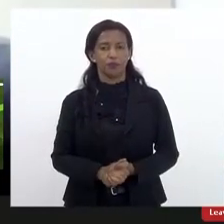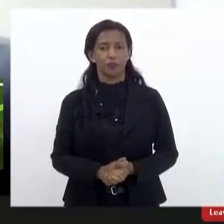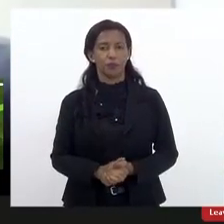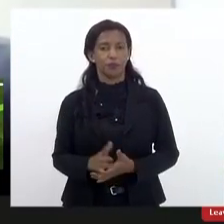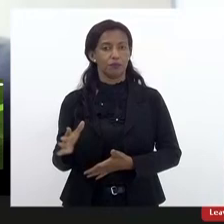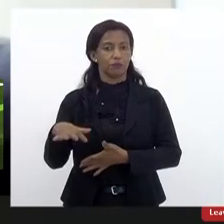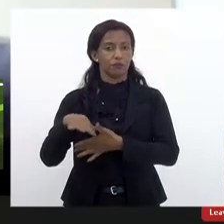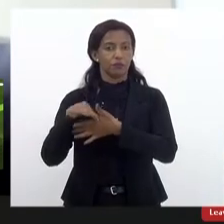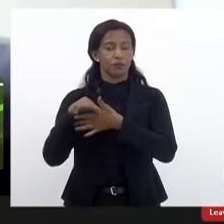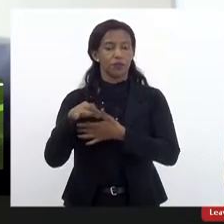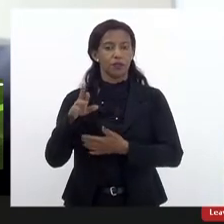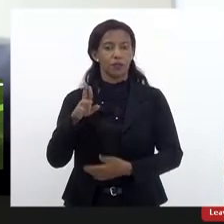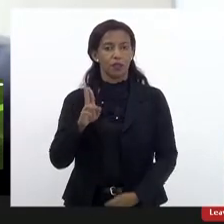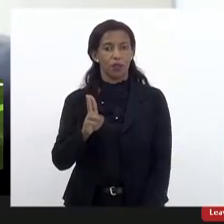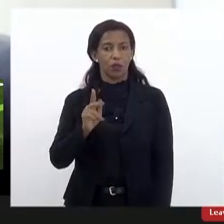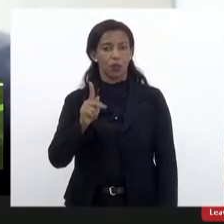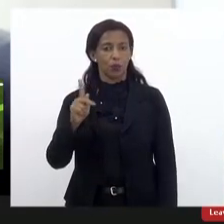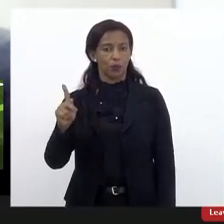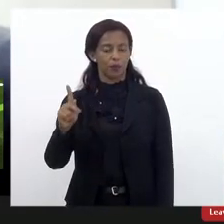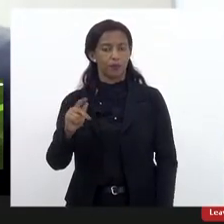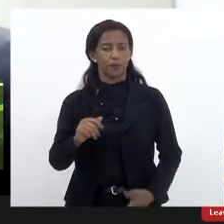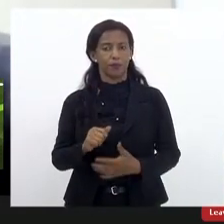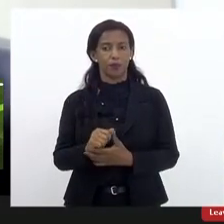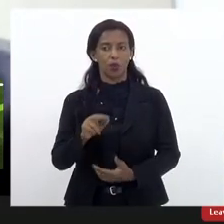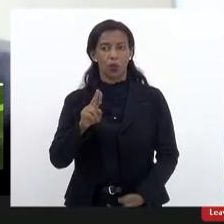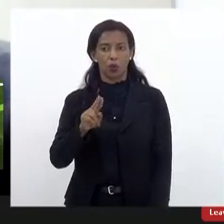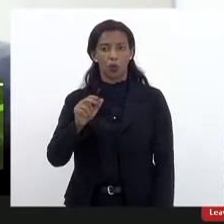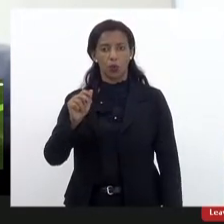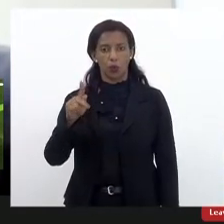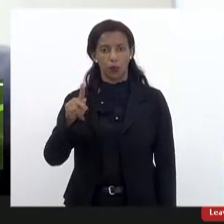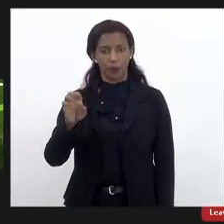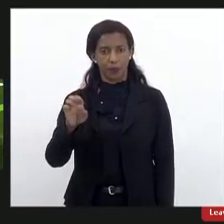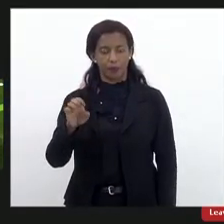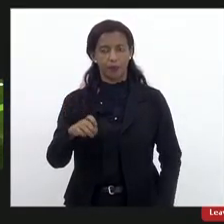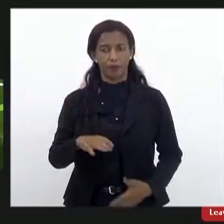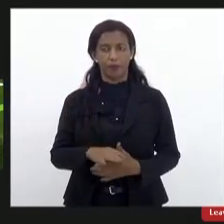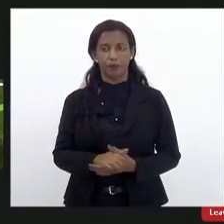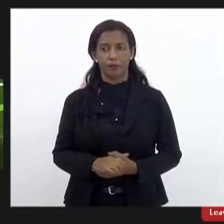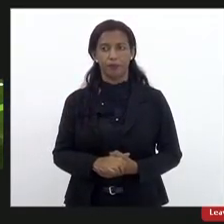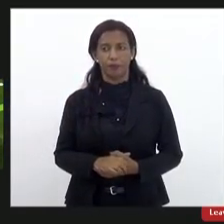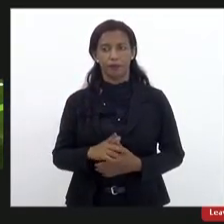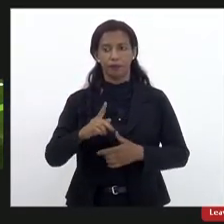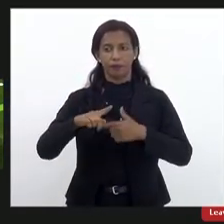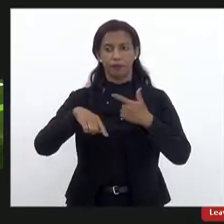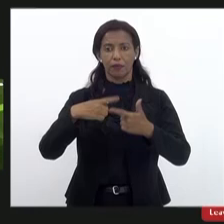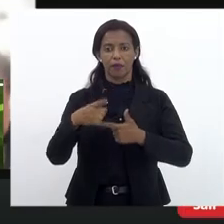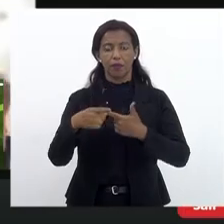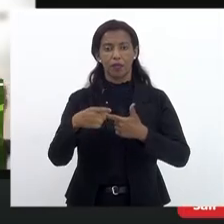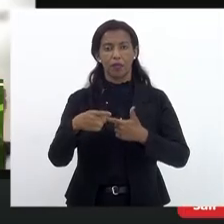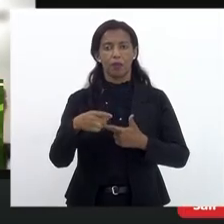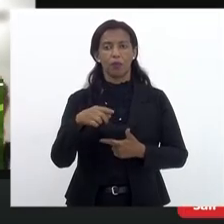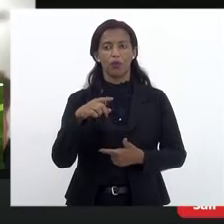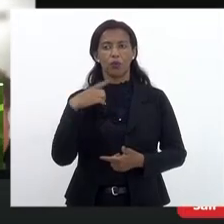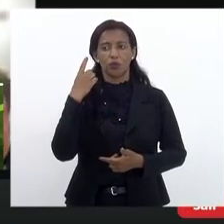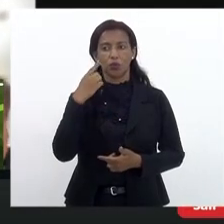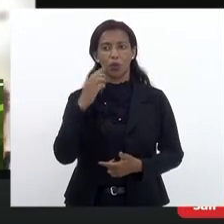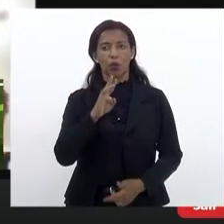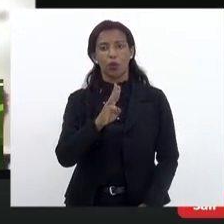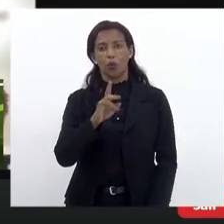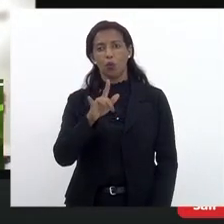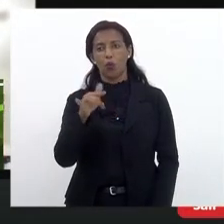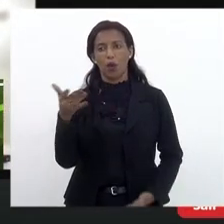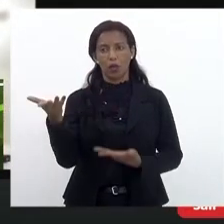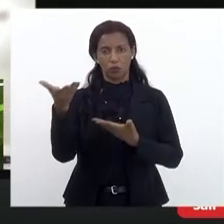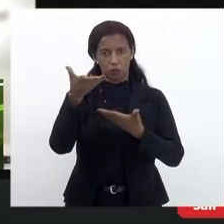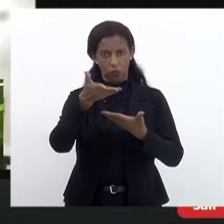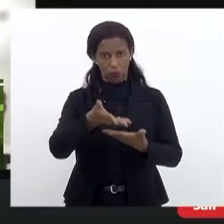representante da UPI, e na sequência passo a palavra para a Seduc, tá bem? E aí, logo na sequência, deputado Wellington José, chamo